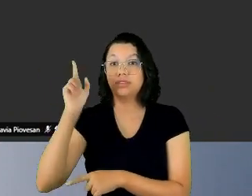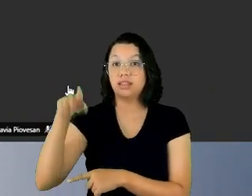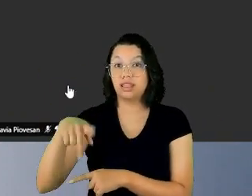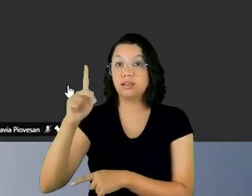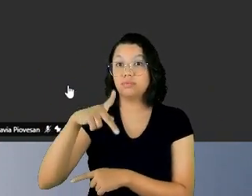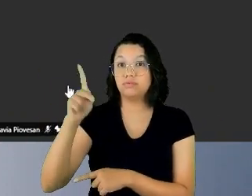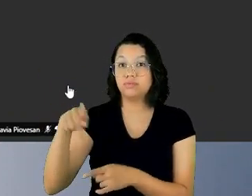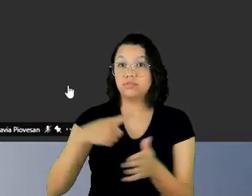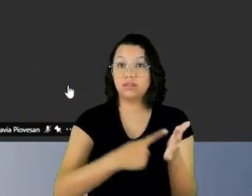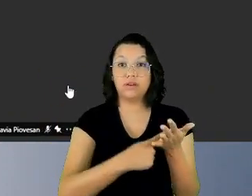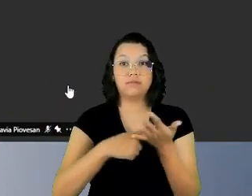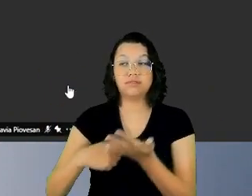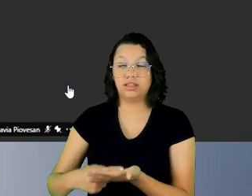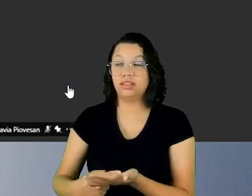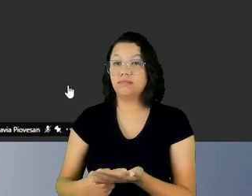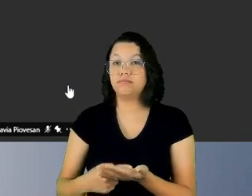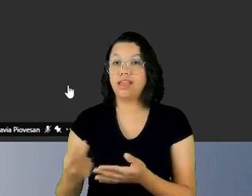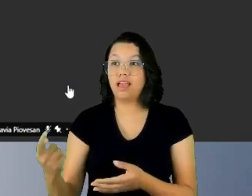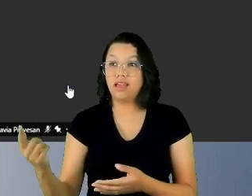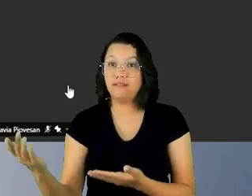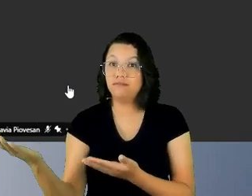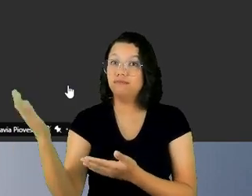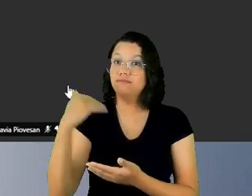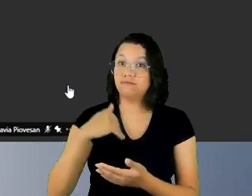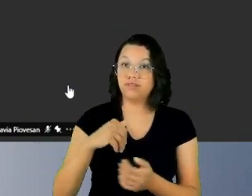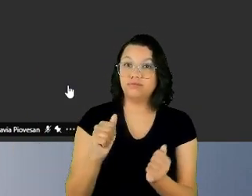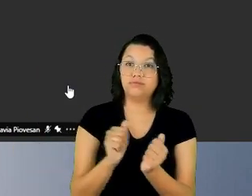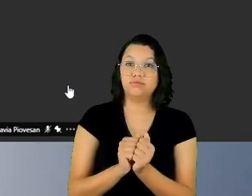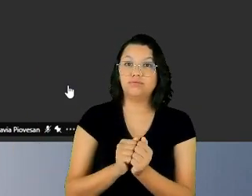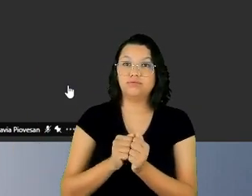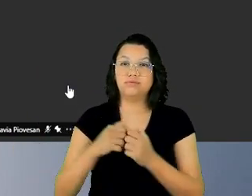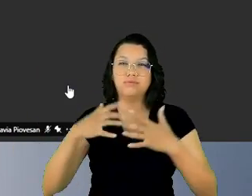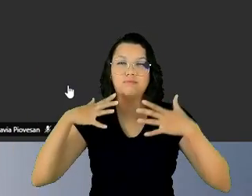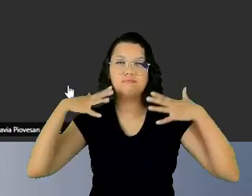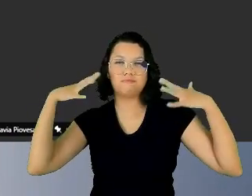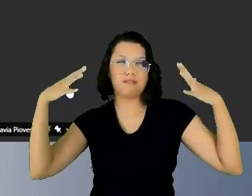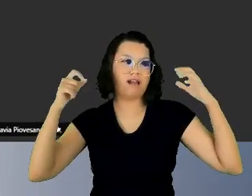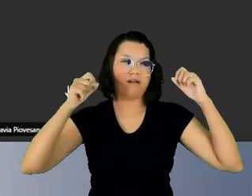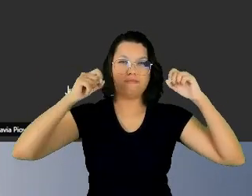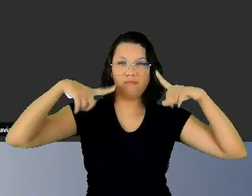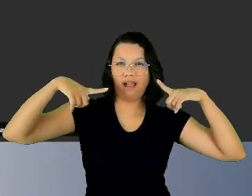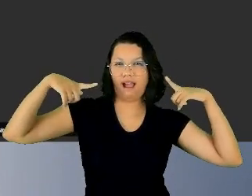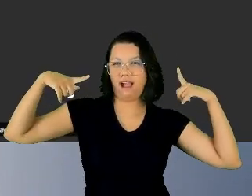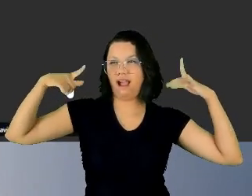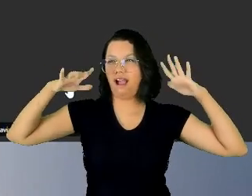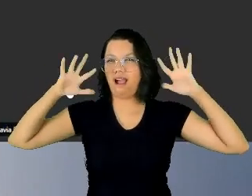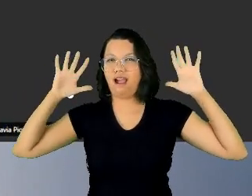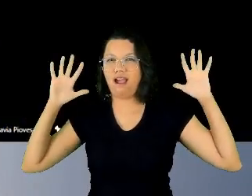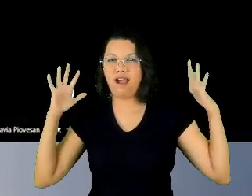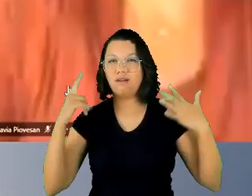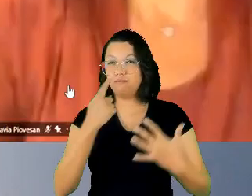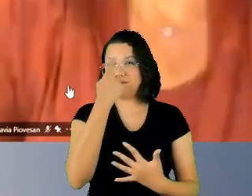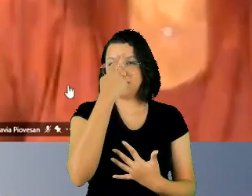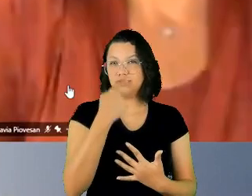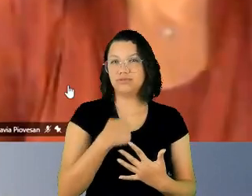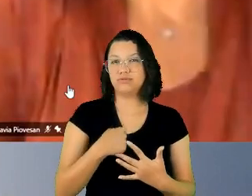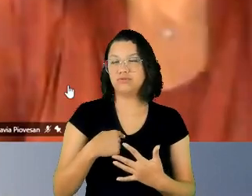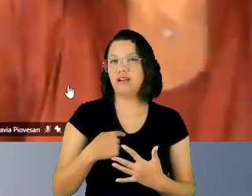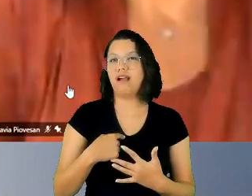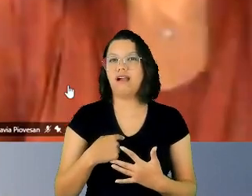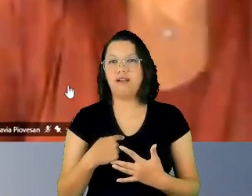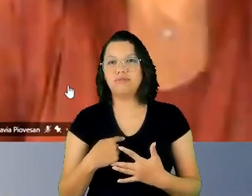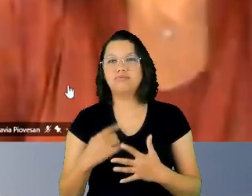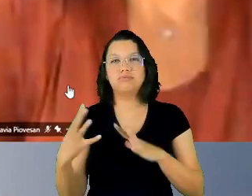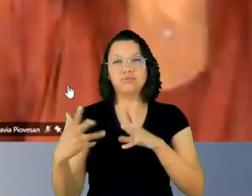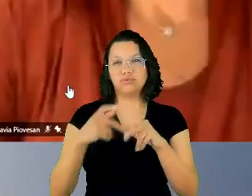luzes, com o seu brilho pessoal, com toda a sua maestria enriquecer o nosso